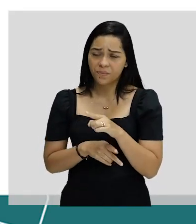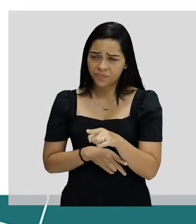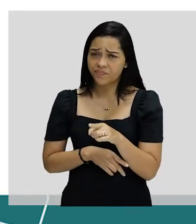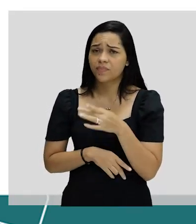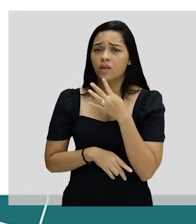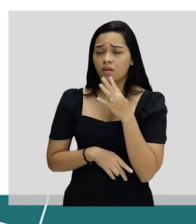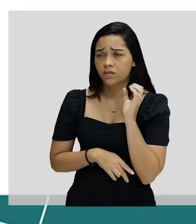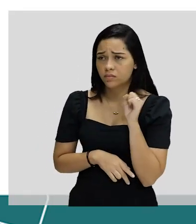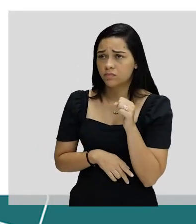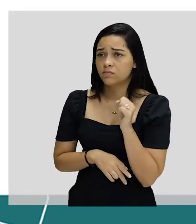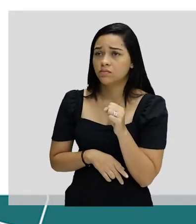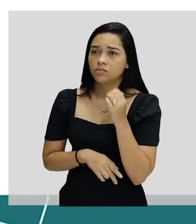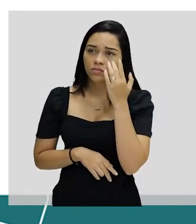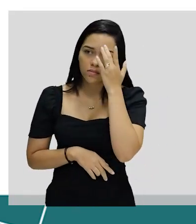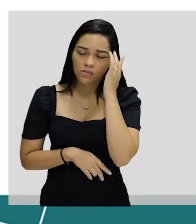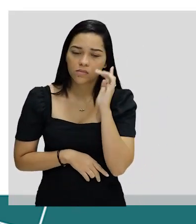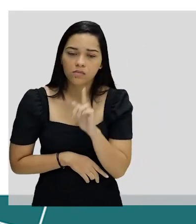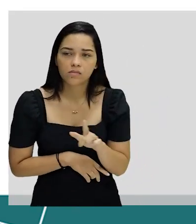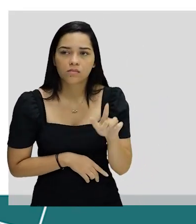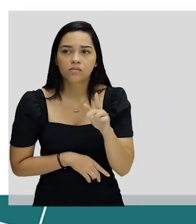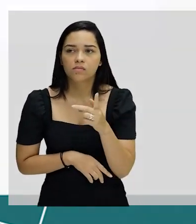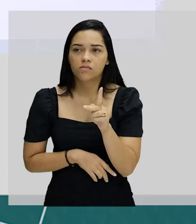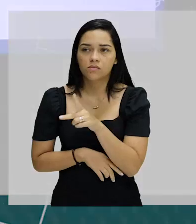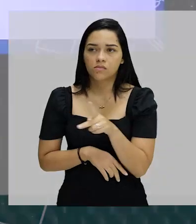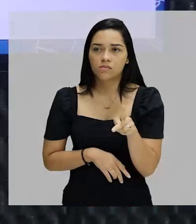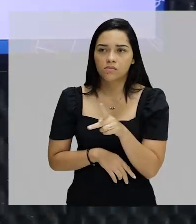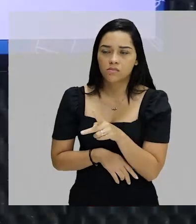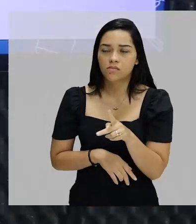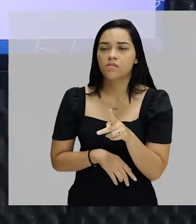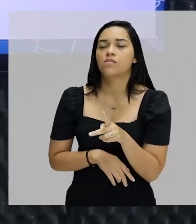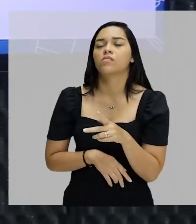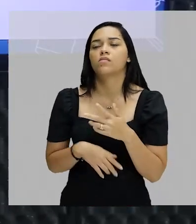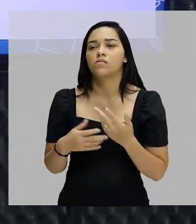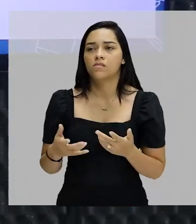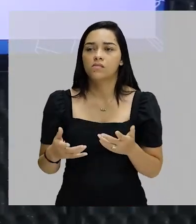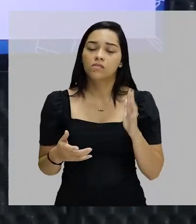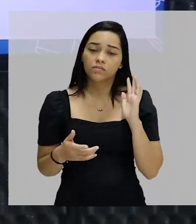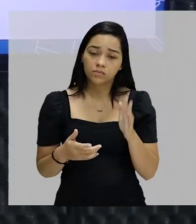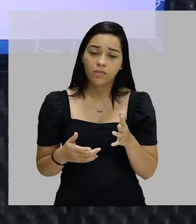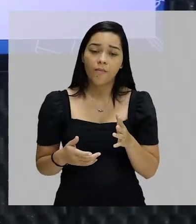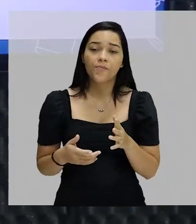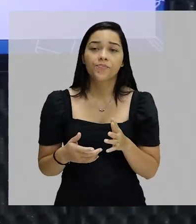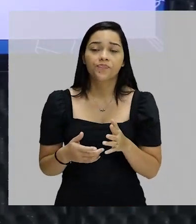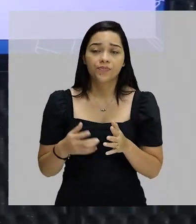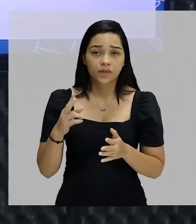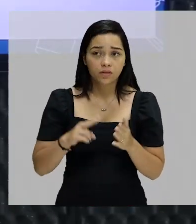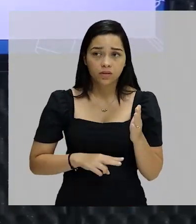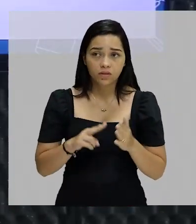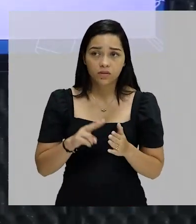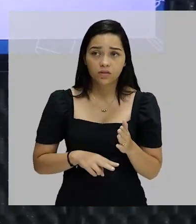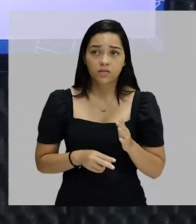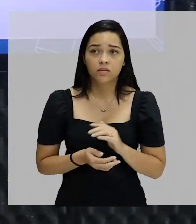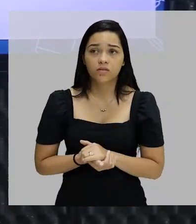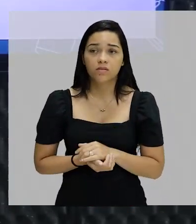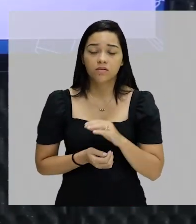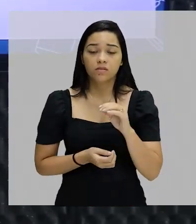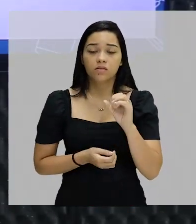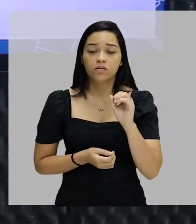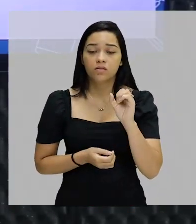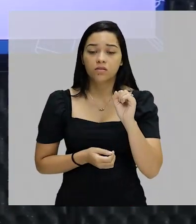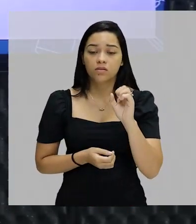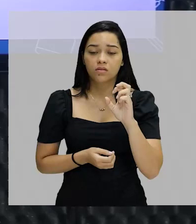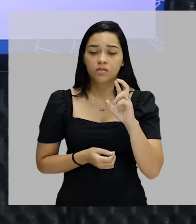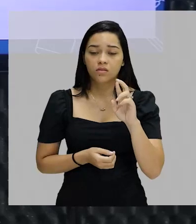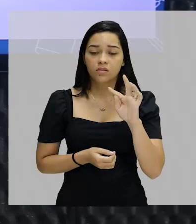certeza, o pessoal da literatura aí, teu professor de literatura, tua professora de literatura, já abordou contigo. Que é a obra O Sertões.